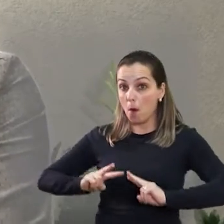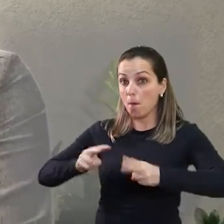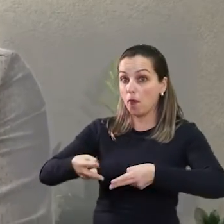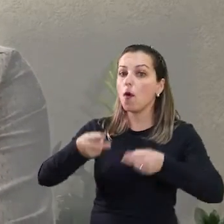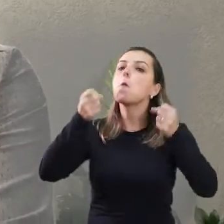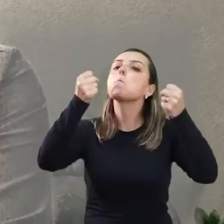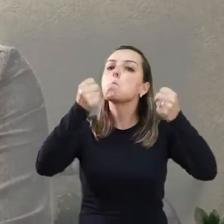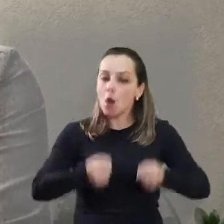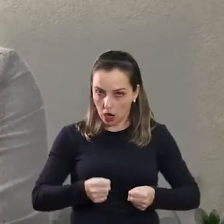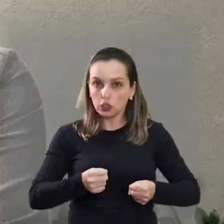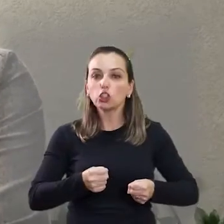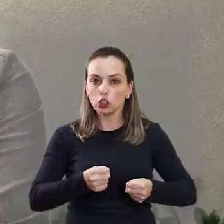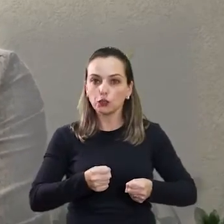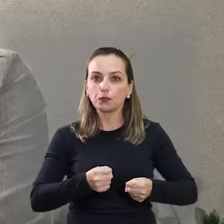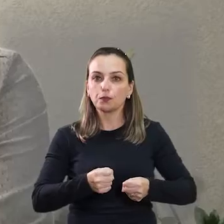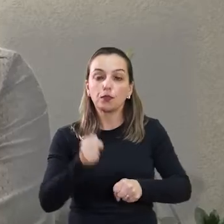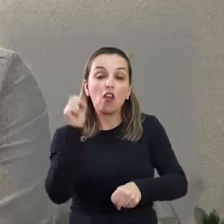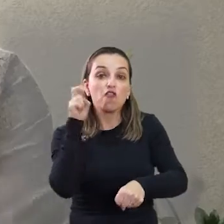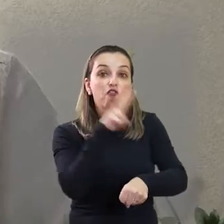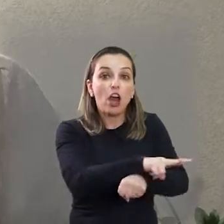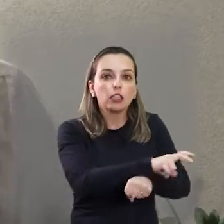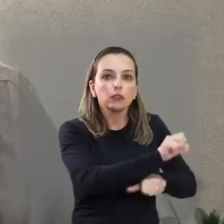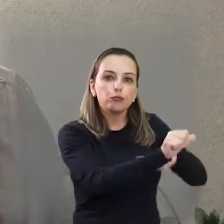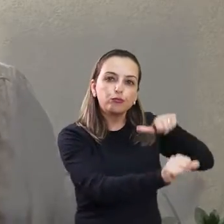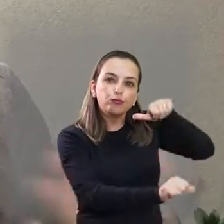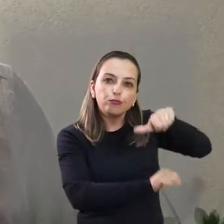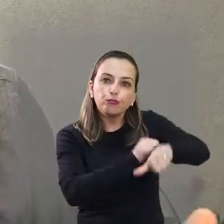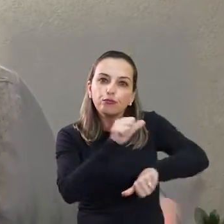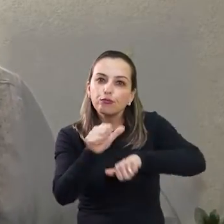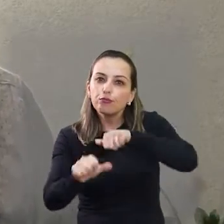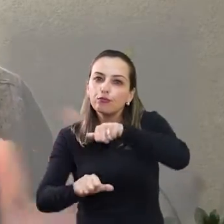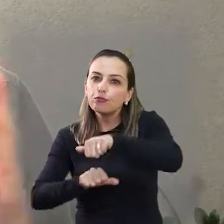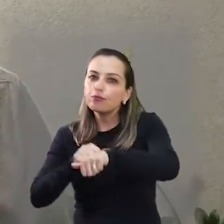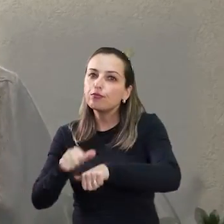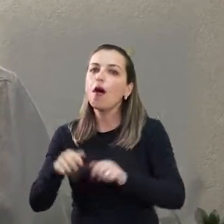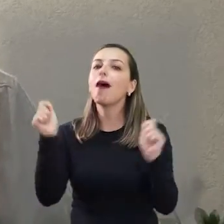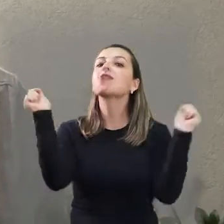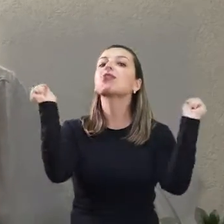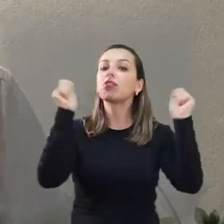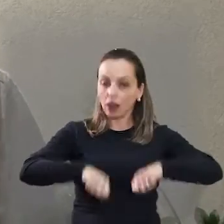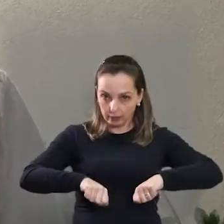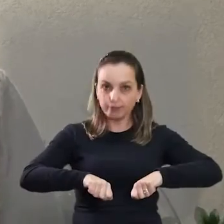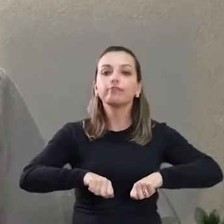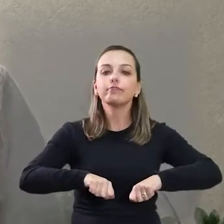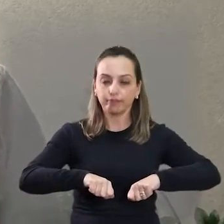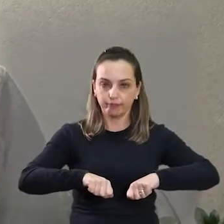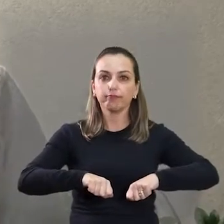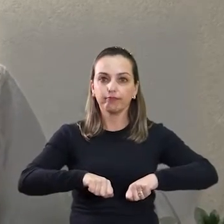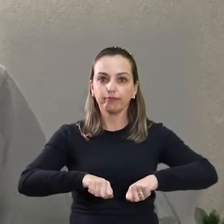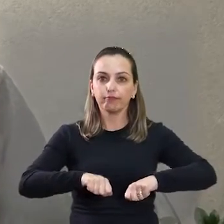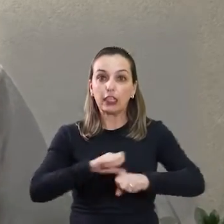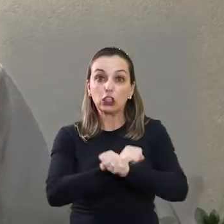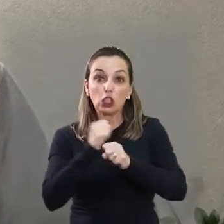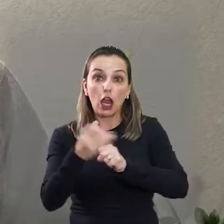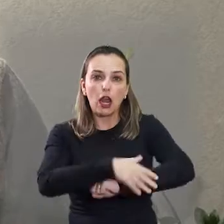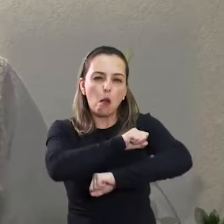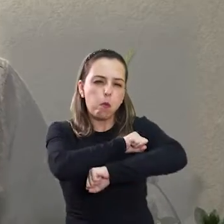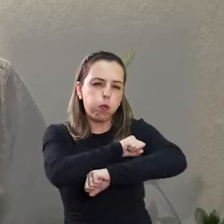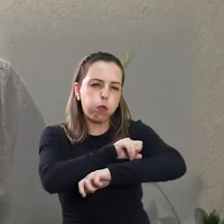Cada pessoa infectada é uma chance de outras serem infectadas e de surgirem novas mutações.